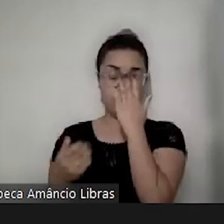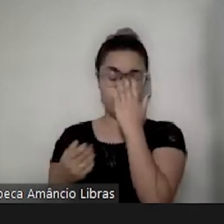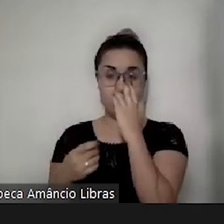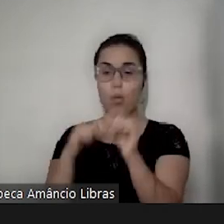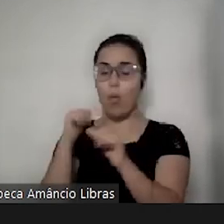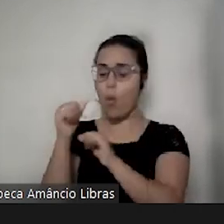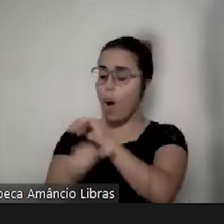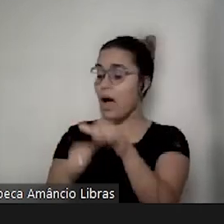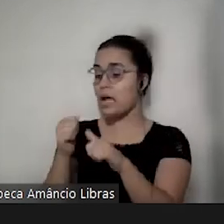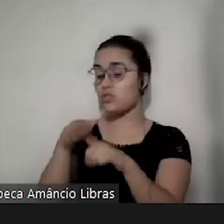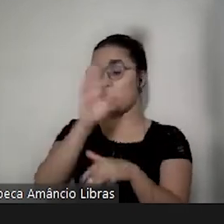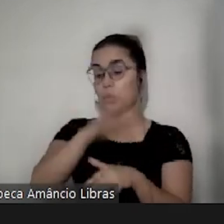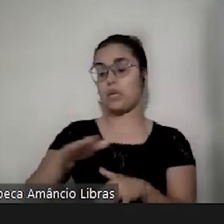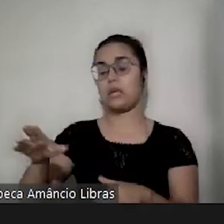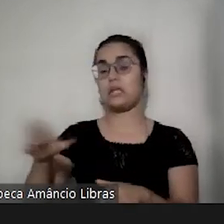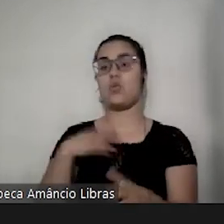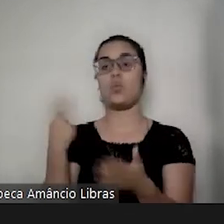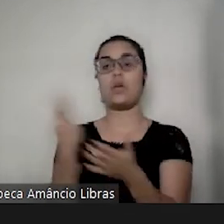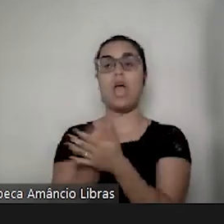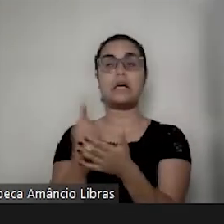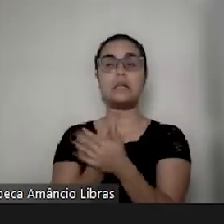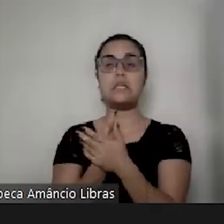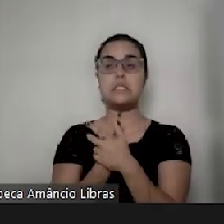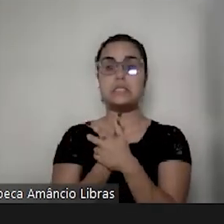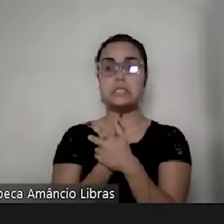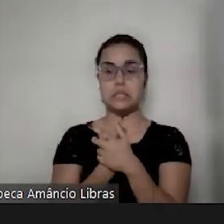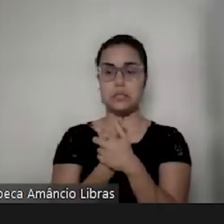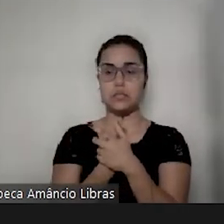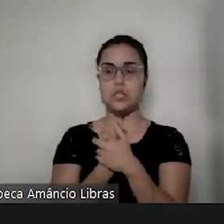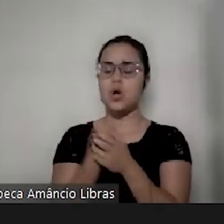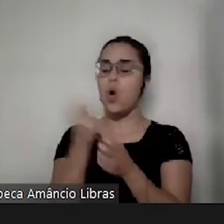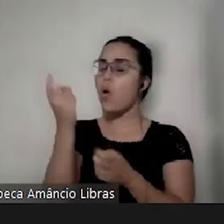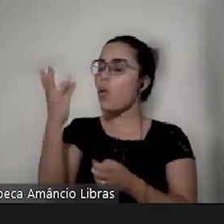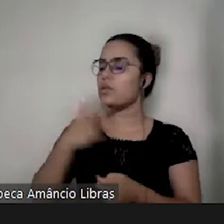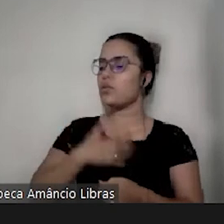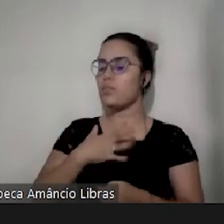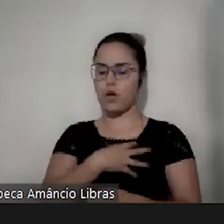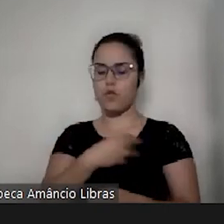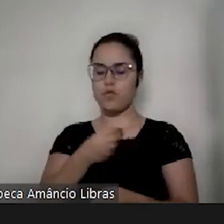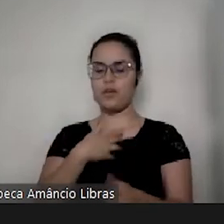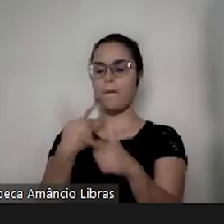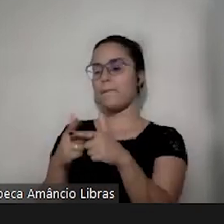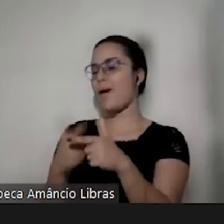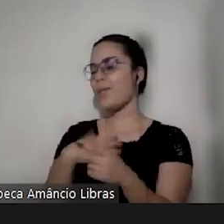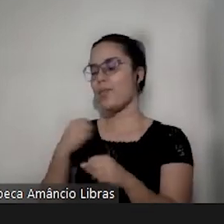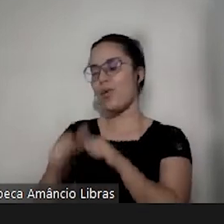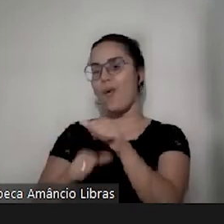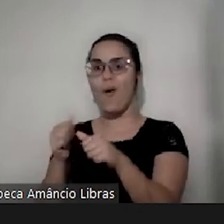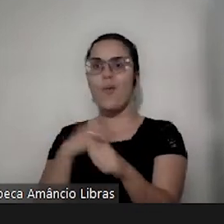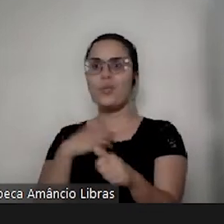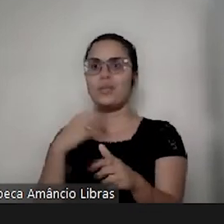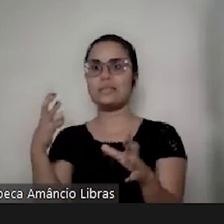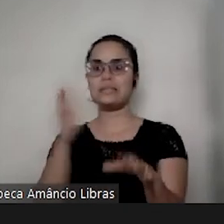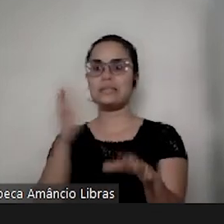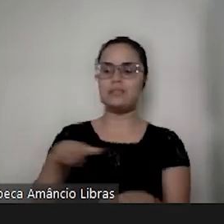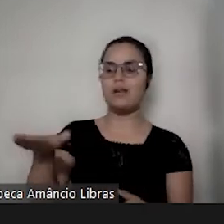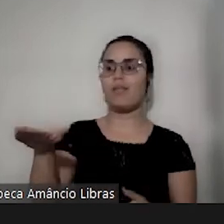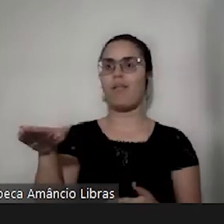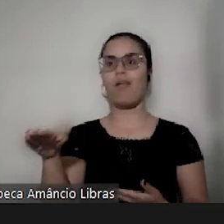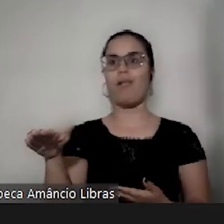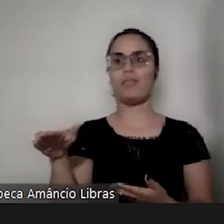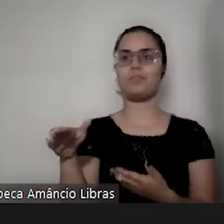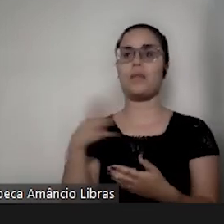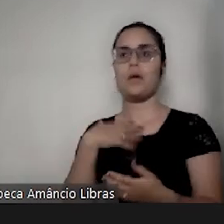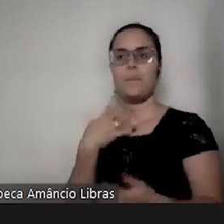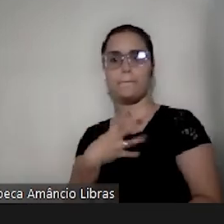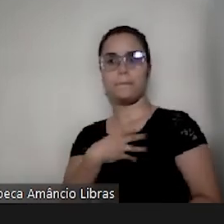outras crianças, que tinha, o que, o quanto meu filho estava defasado, estava em relação às outras crianças, e meu filho ali,